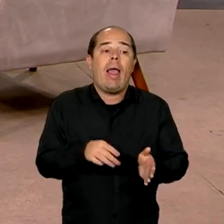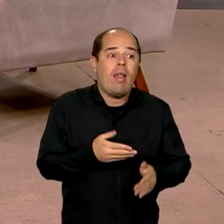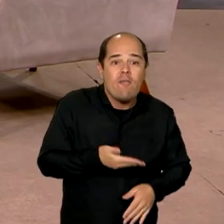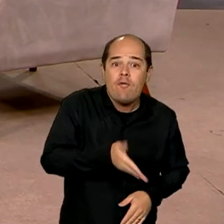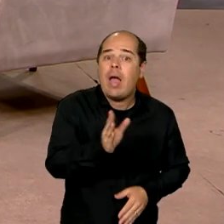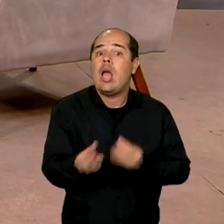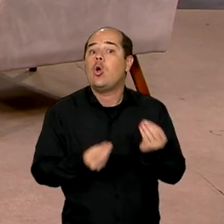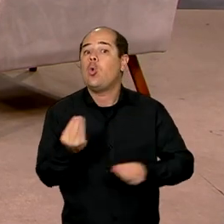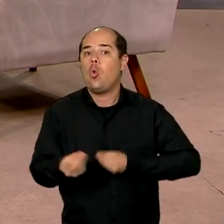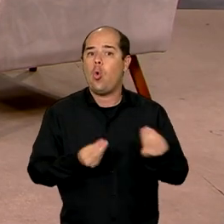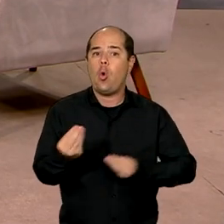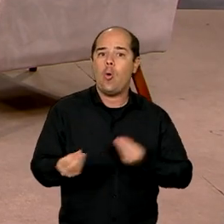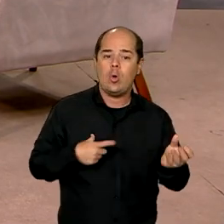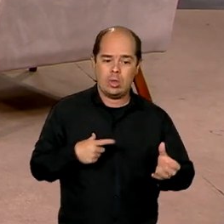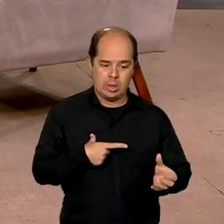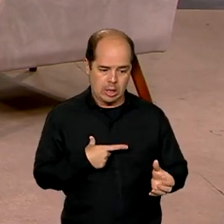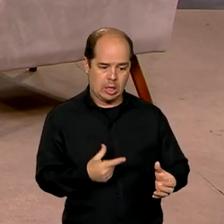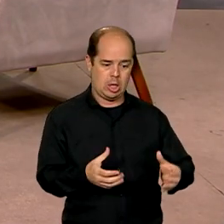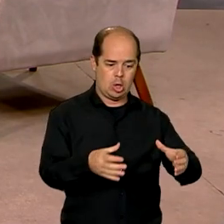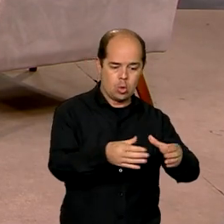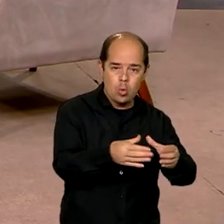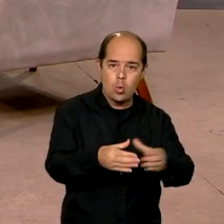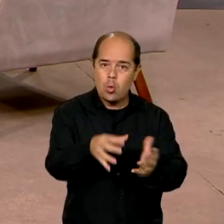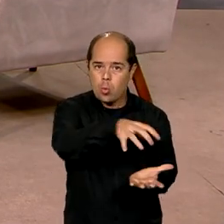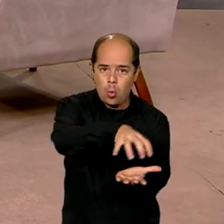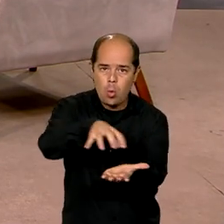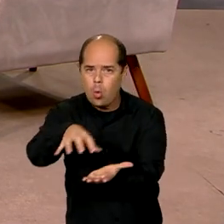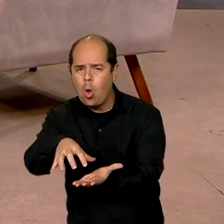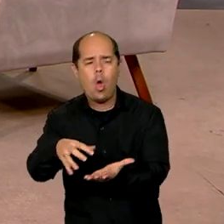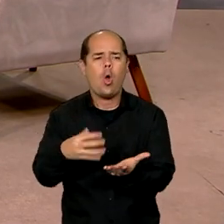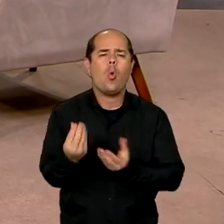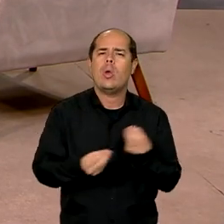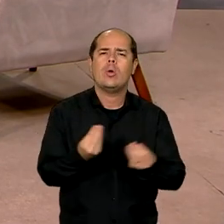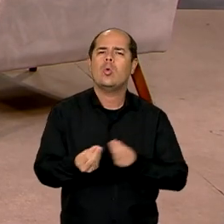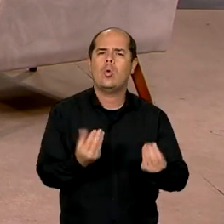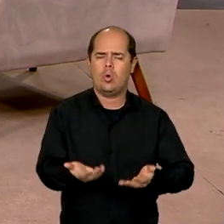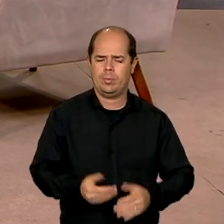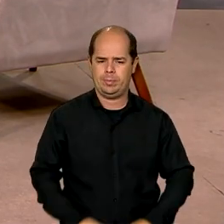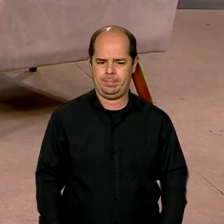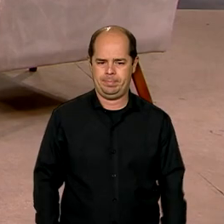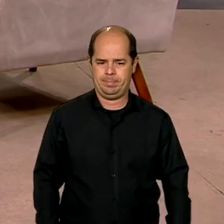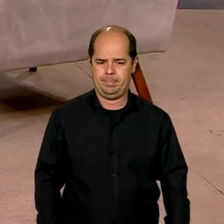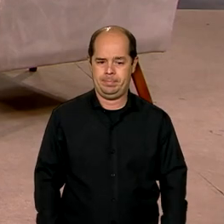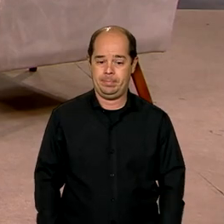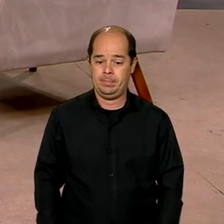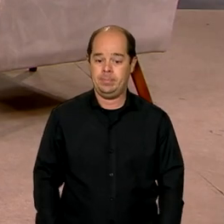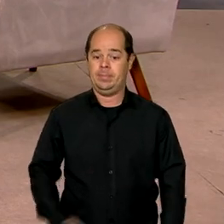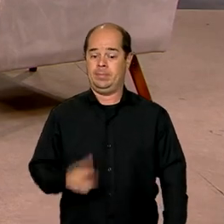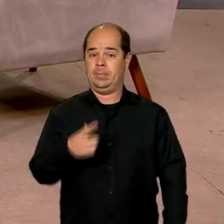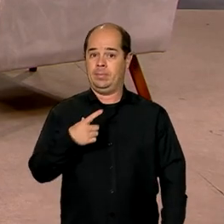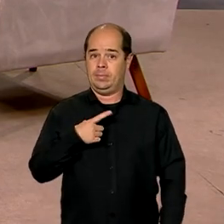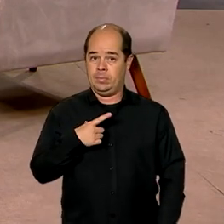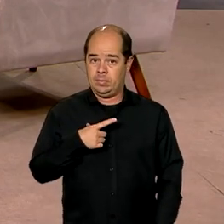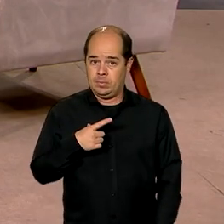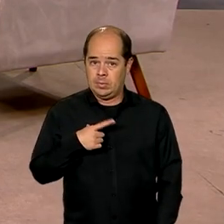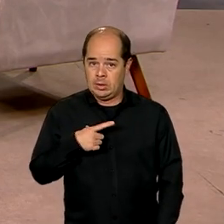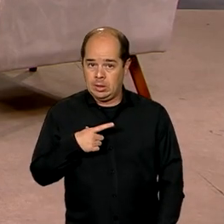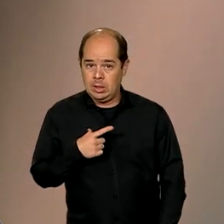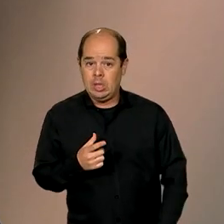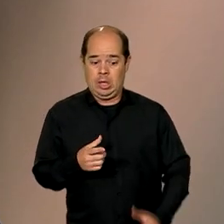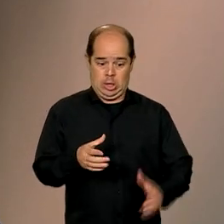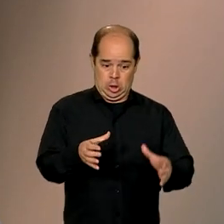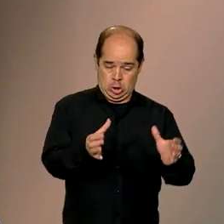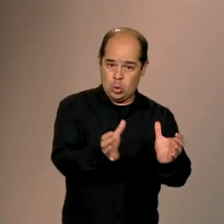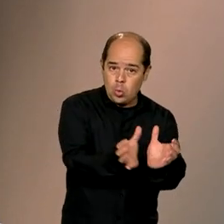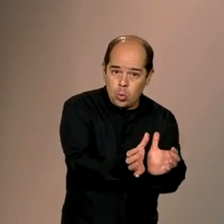órgãos envolvidos. Nós temos os grupos de fiscalização, você tem os grupos móveis de combate ao trabalho análogo à escravidão